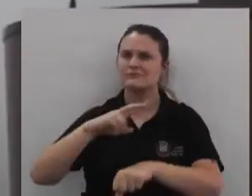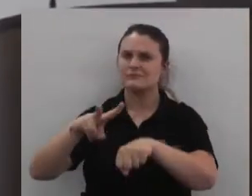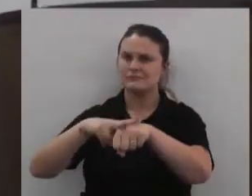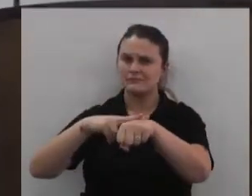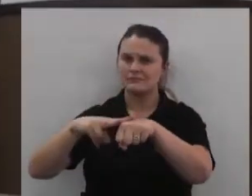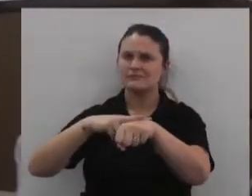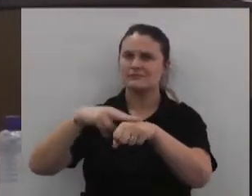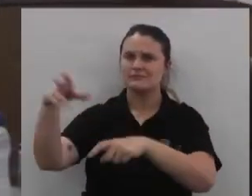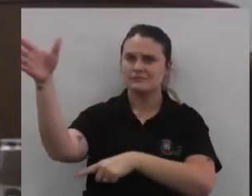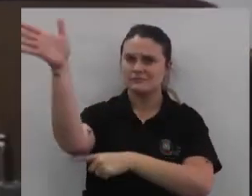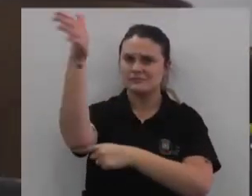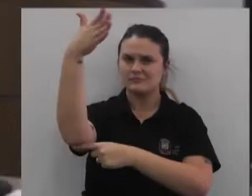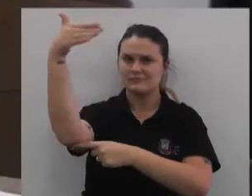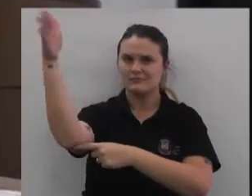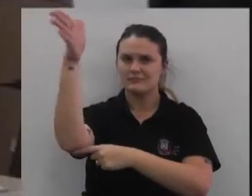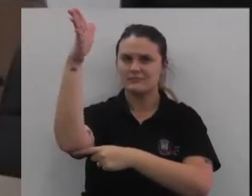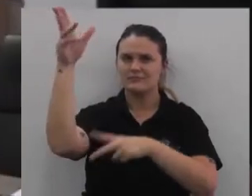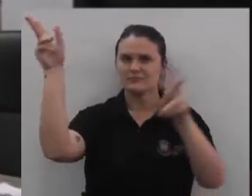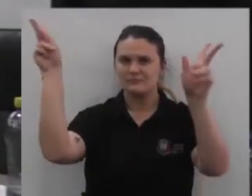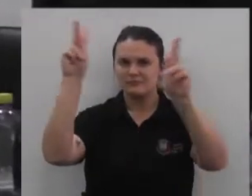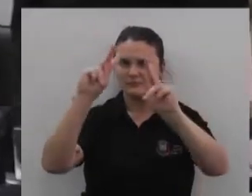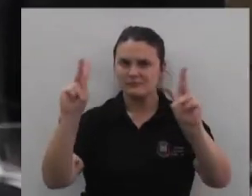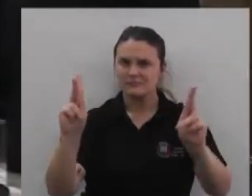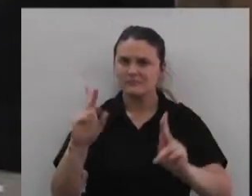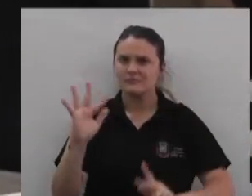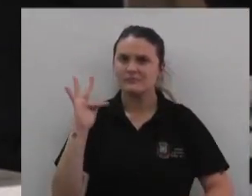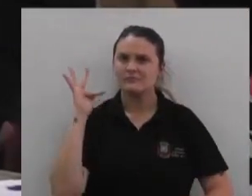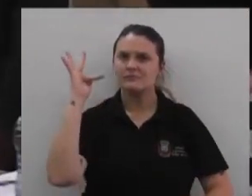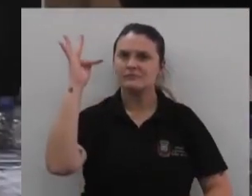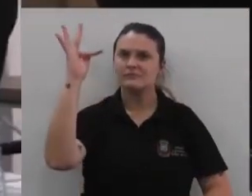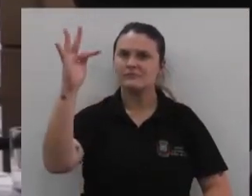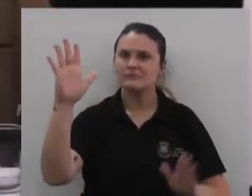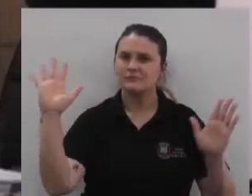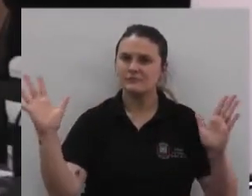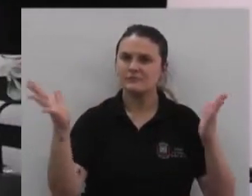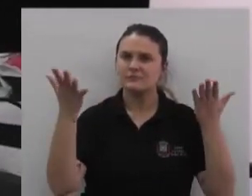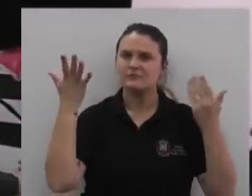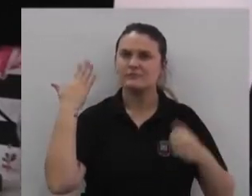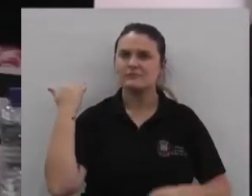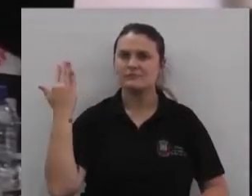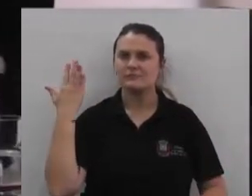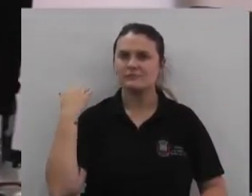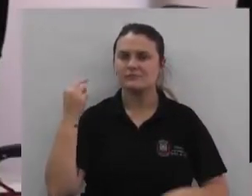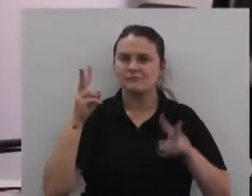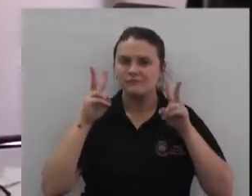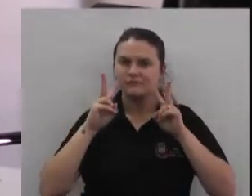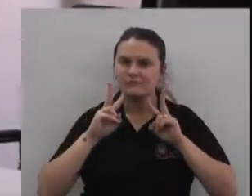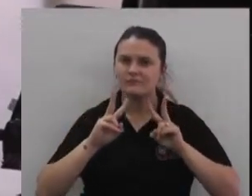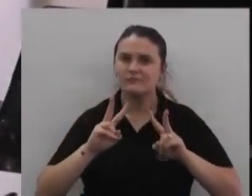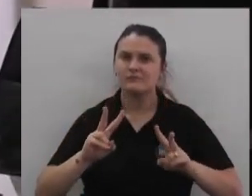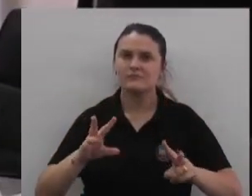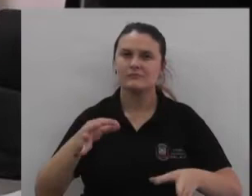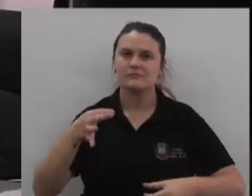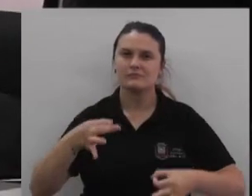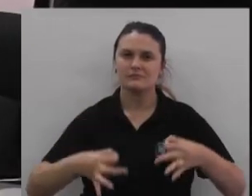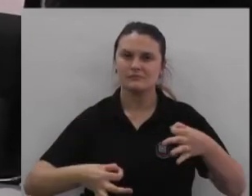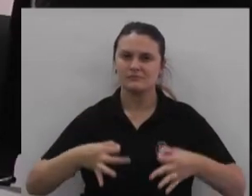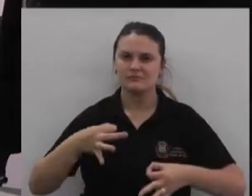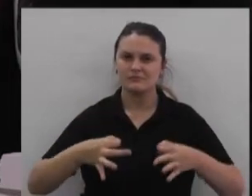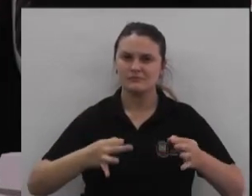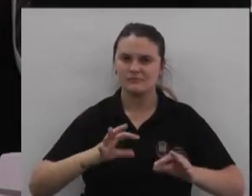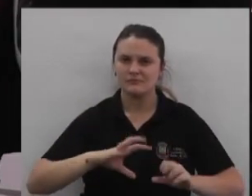Vem de correr de louro desta flâmula Paz no futuro e glória no passado